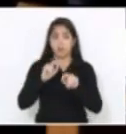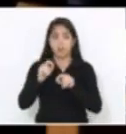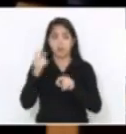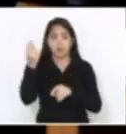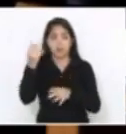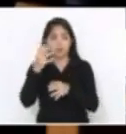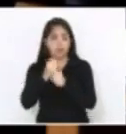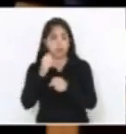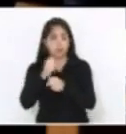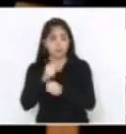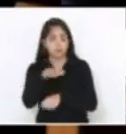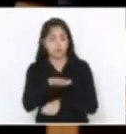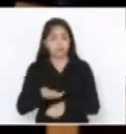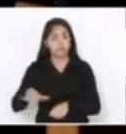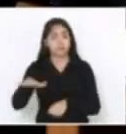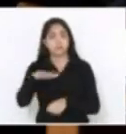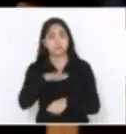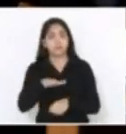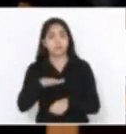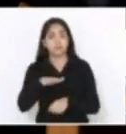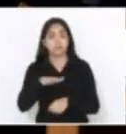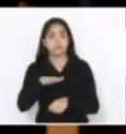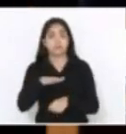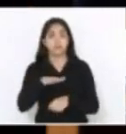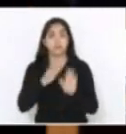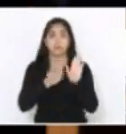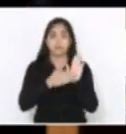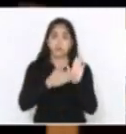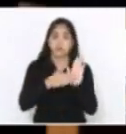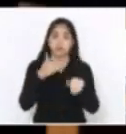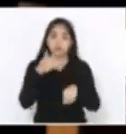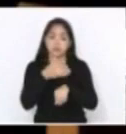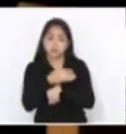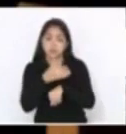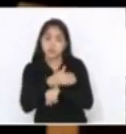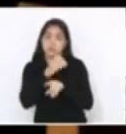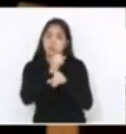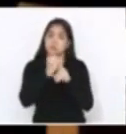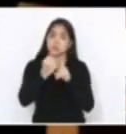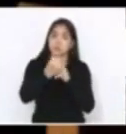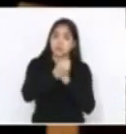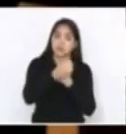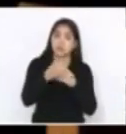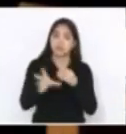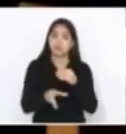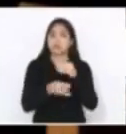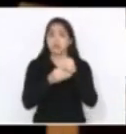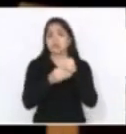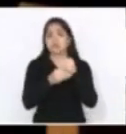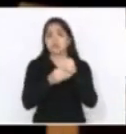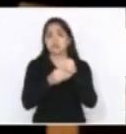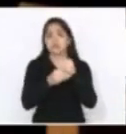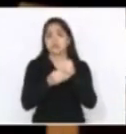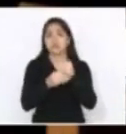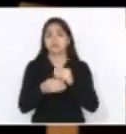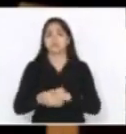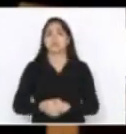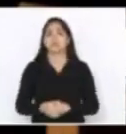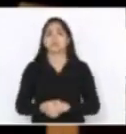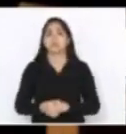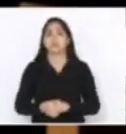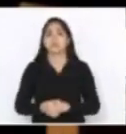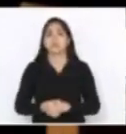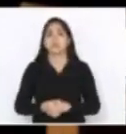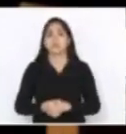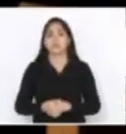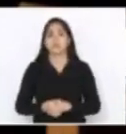regionalizado, mesmo que eu aposto no debate da participação da sociedade na composição da peça orçamentária. Então, senhor